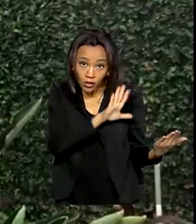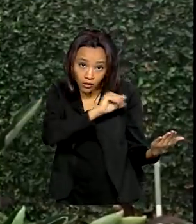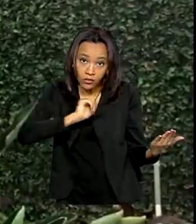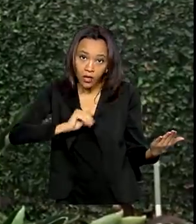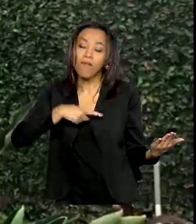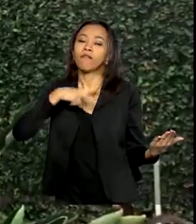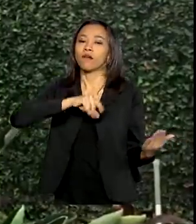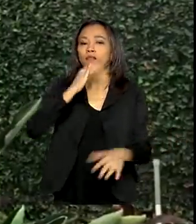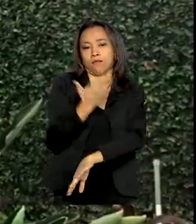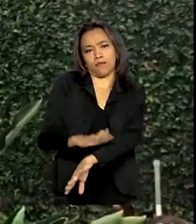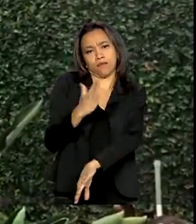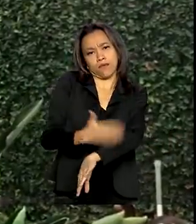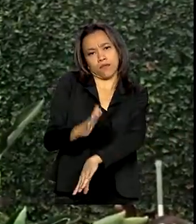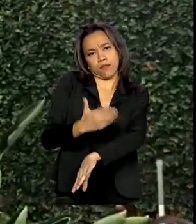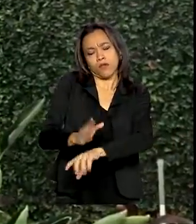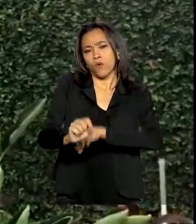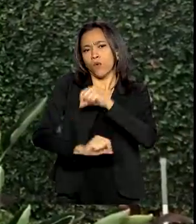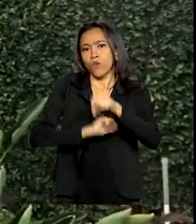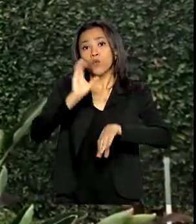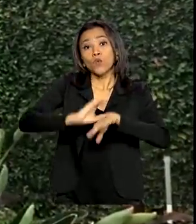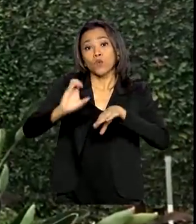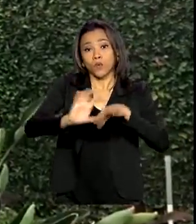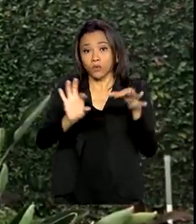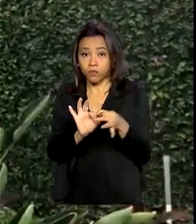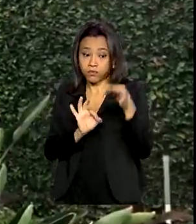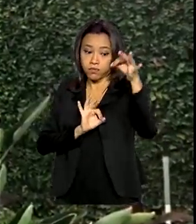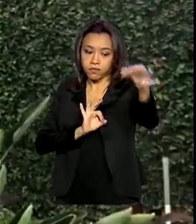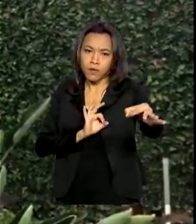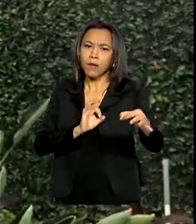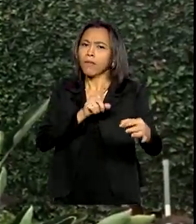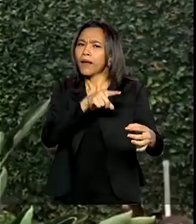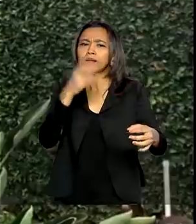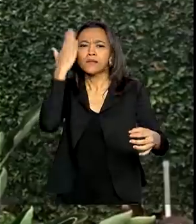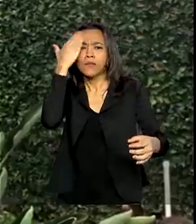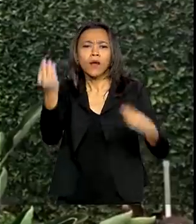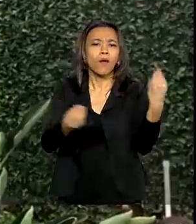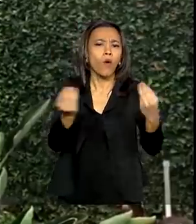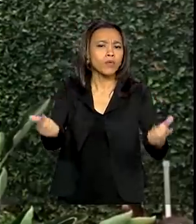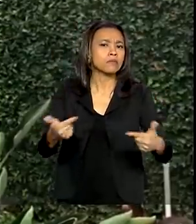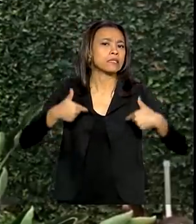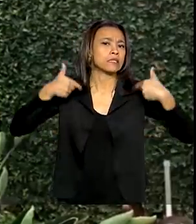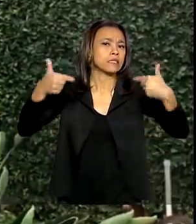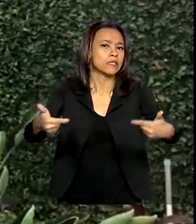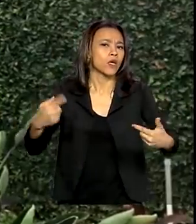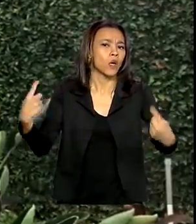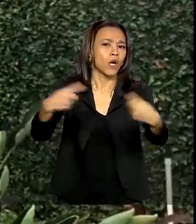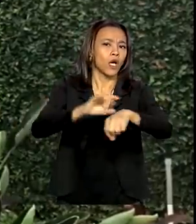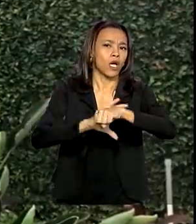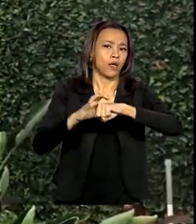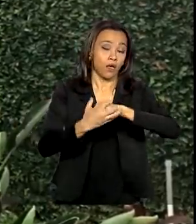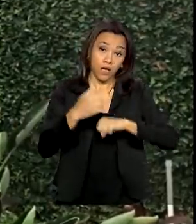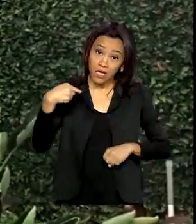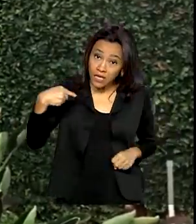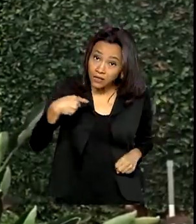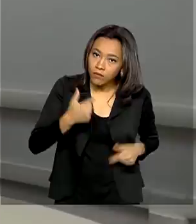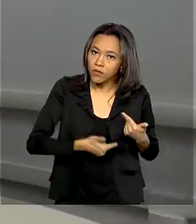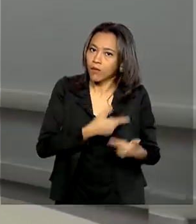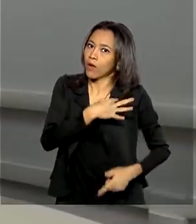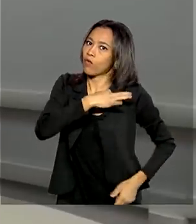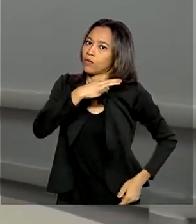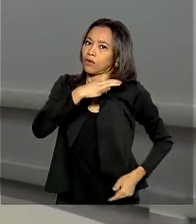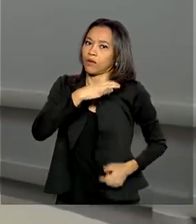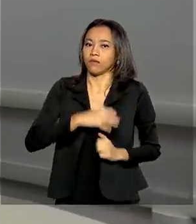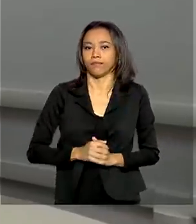Saúde por um curso à distância para poder atuar no combate ao vírus. Mas é sempre bom lembrar que se trata de um trabalho voluntário.